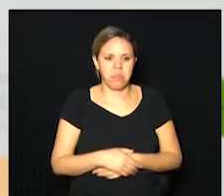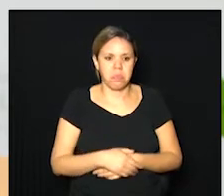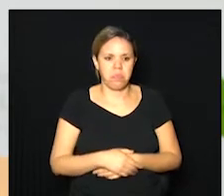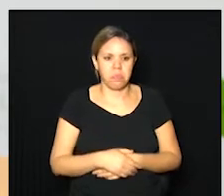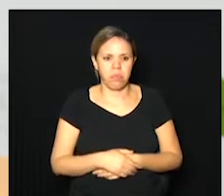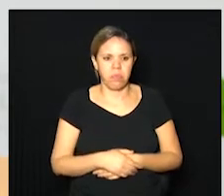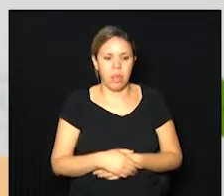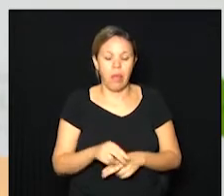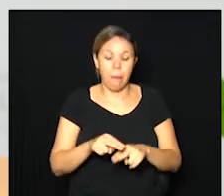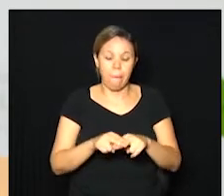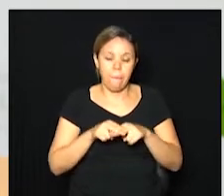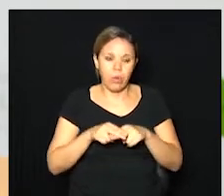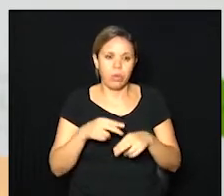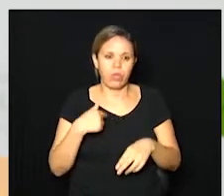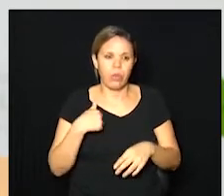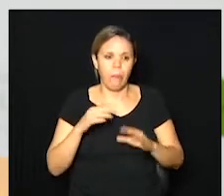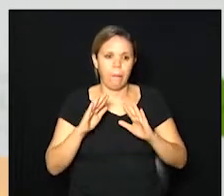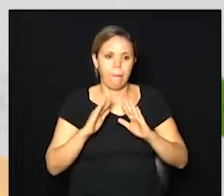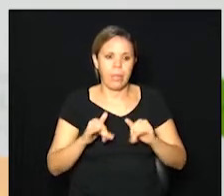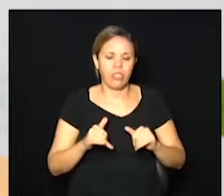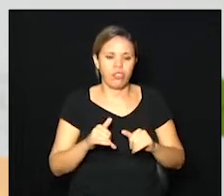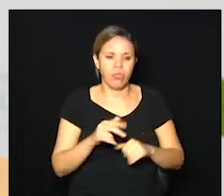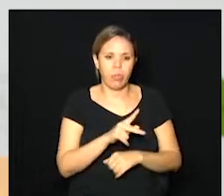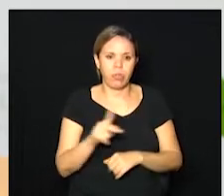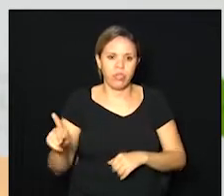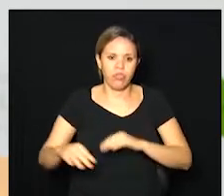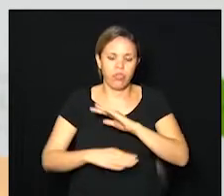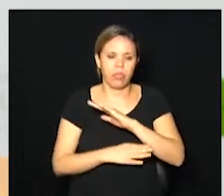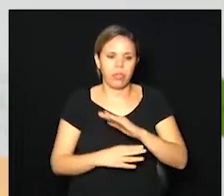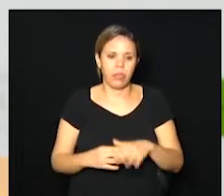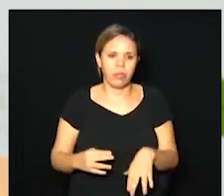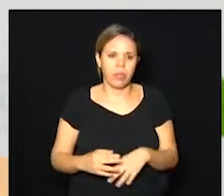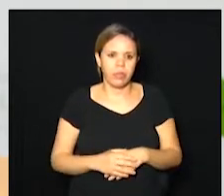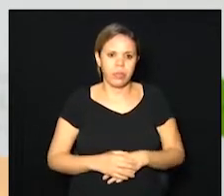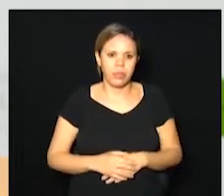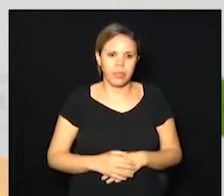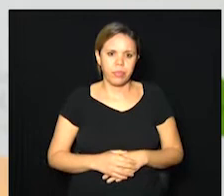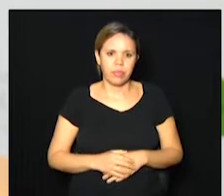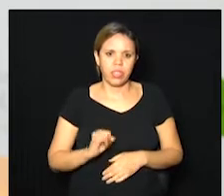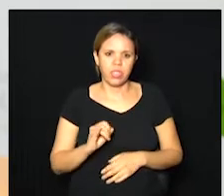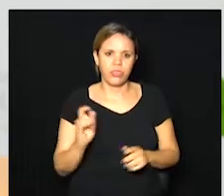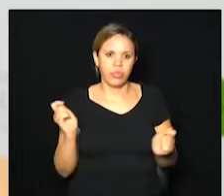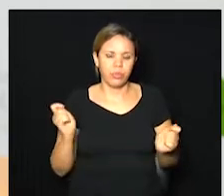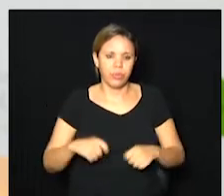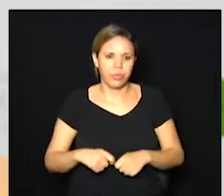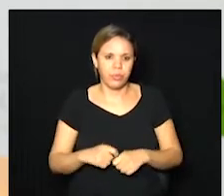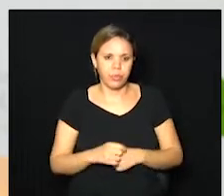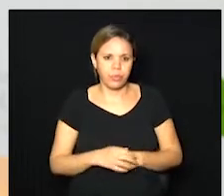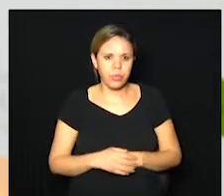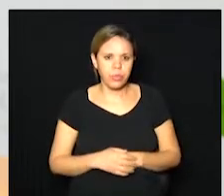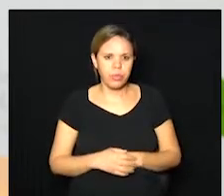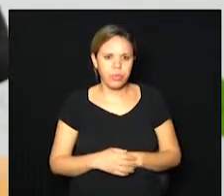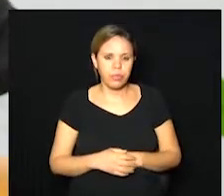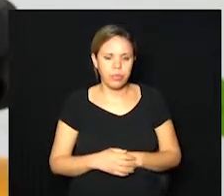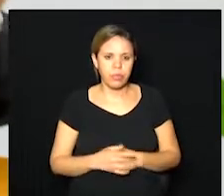e, isso, eu pedi ao presidente da Câmara que, se fosse possível, como a Câmara fez no